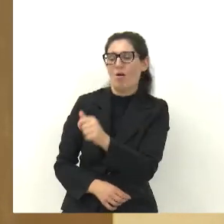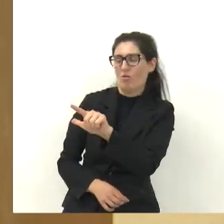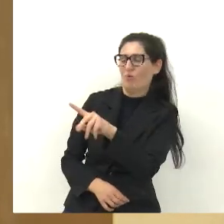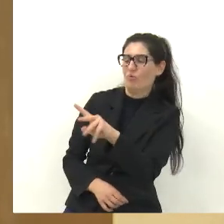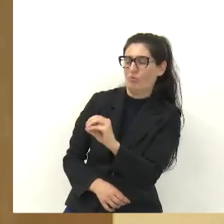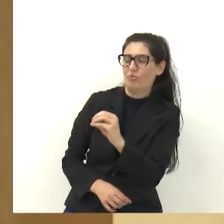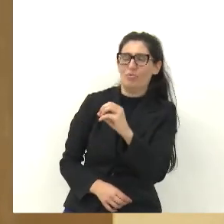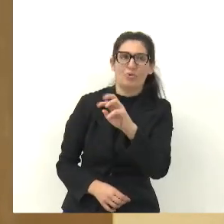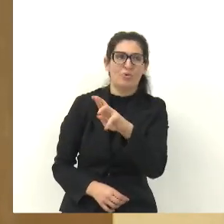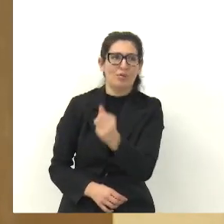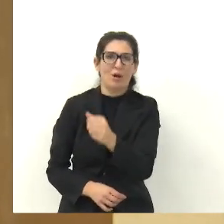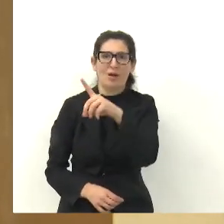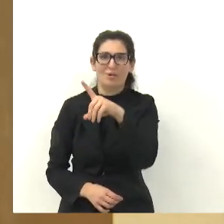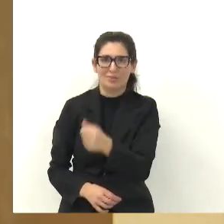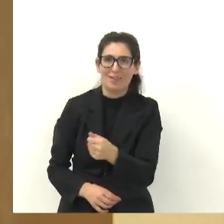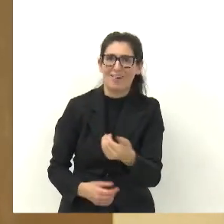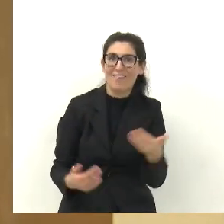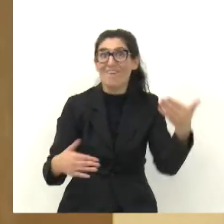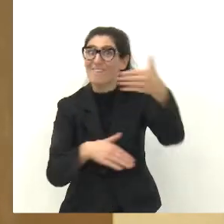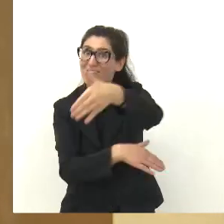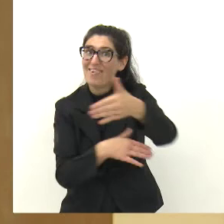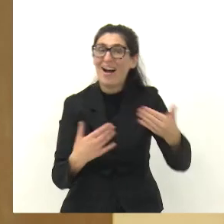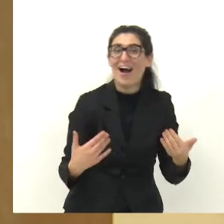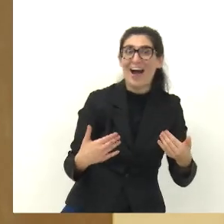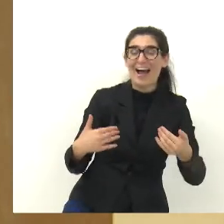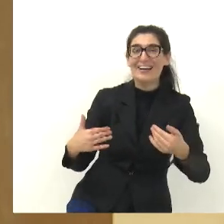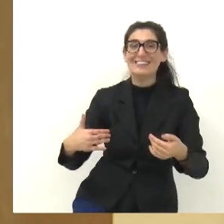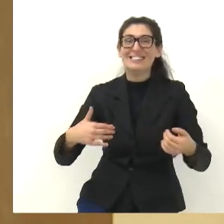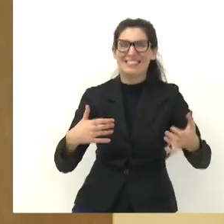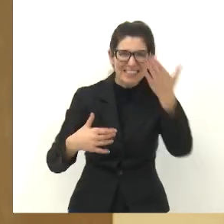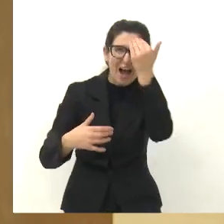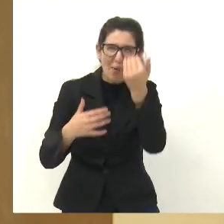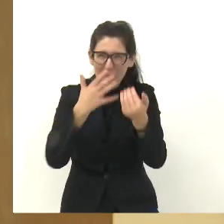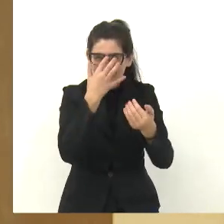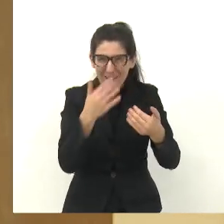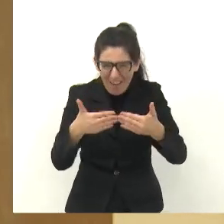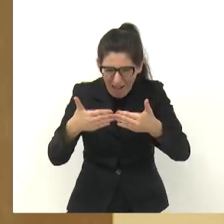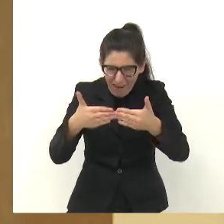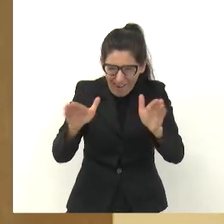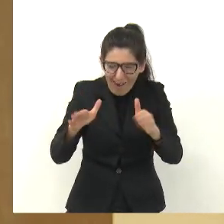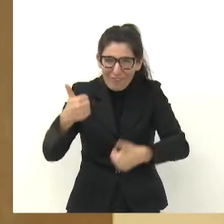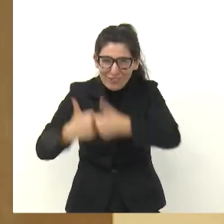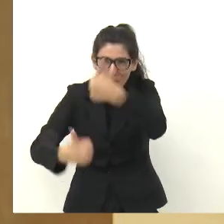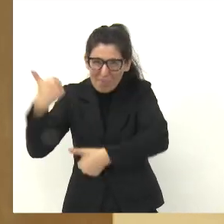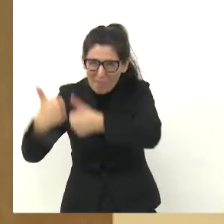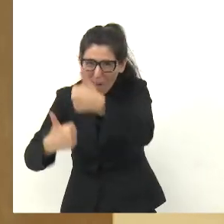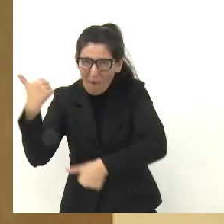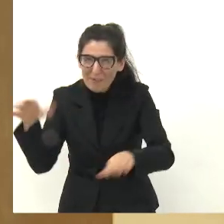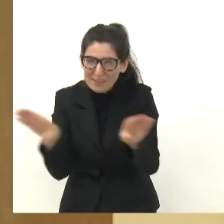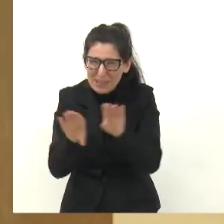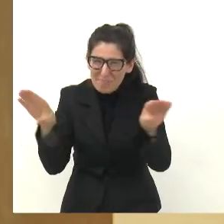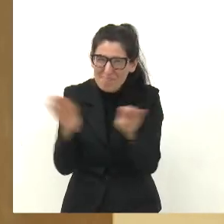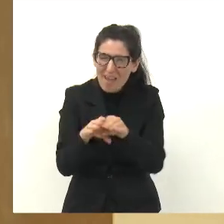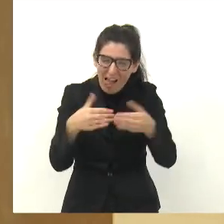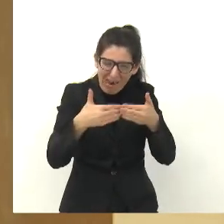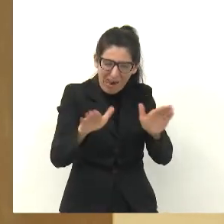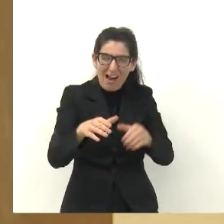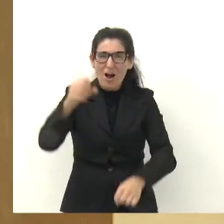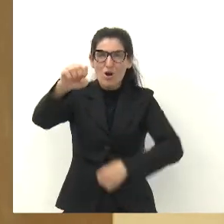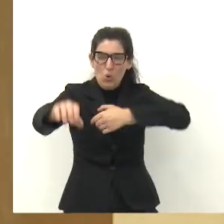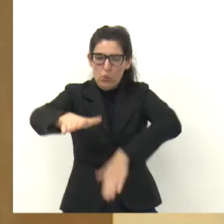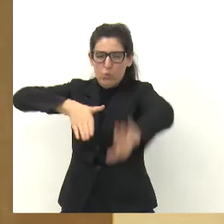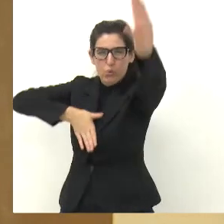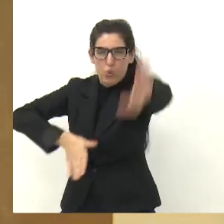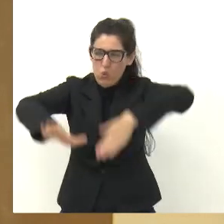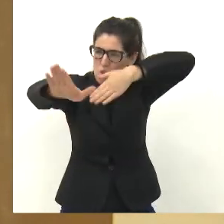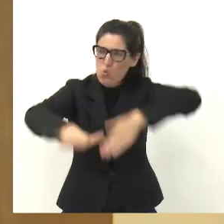entrega da Academia do Ar Livre, do lado de onde vai estar fazendo um campo para vocês ali. Então, essa região foi contemplada. Eu